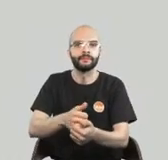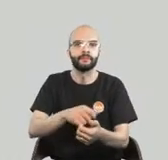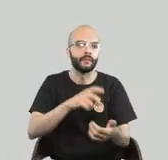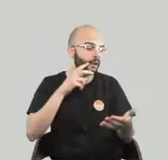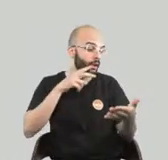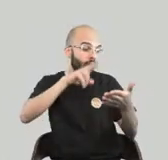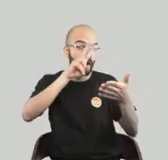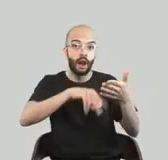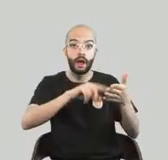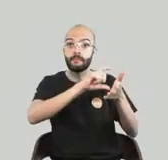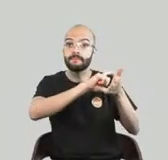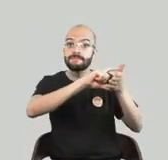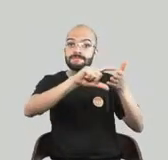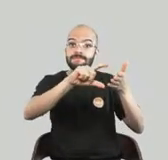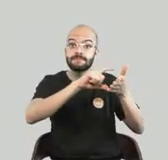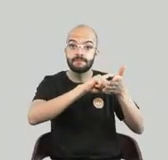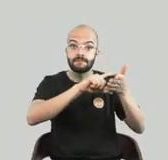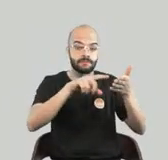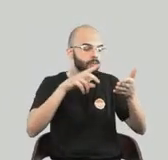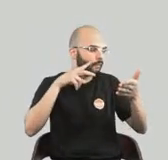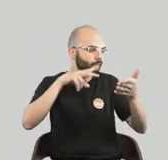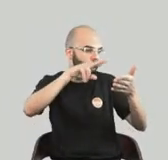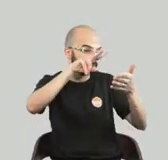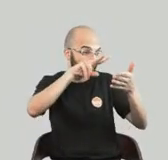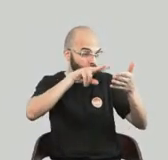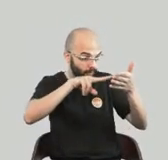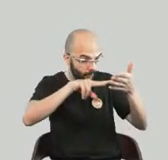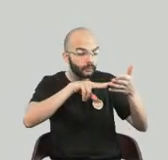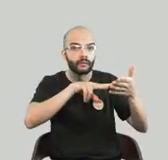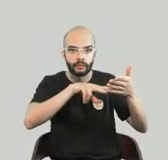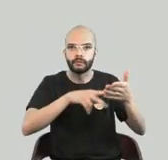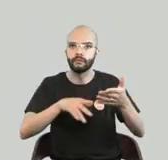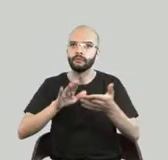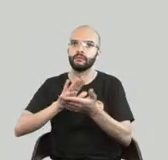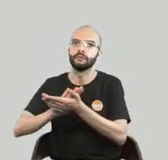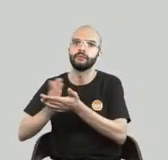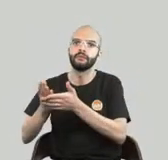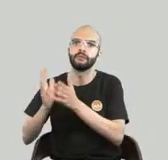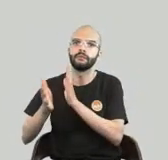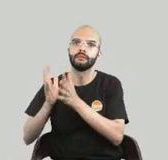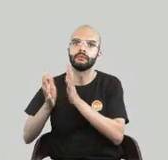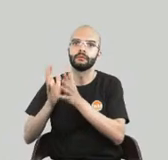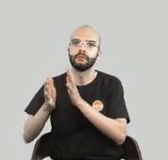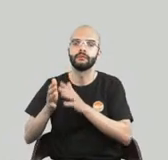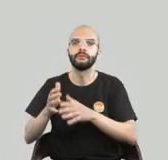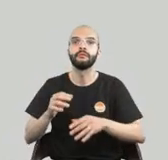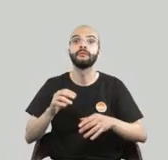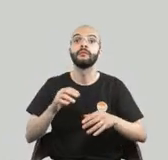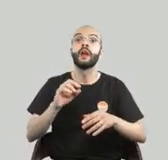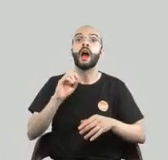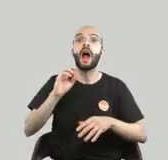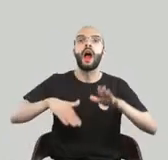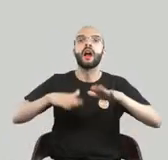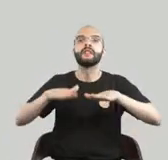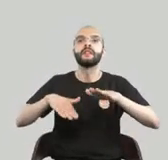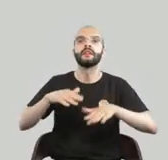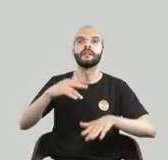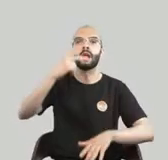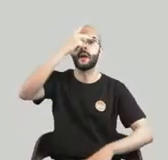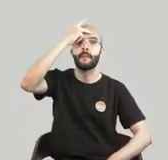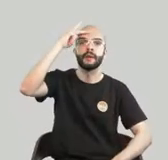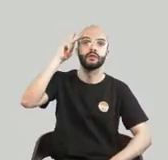gente acredita que seja uma quantidade que seja satisfatória para quem tem algum problema com atenção para quem não consegue ver